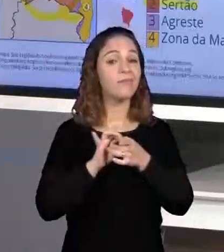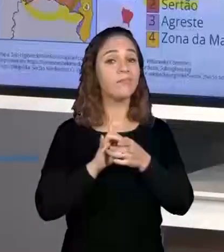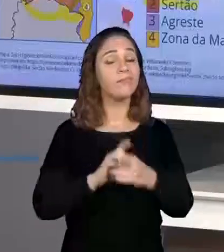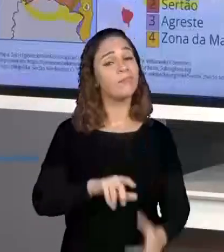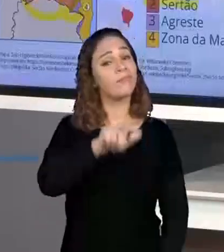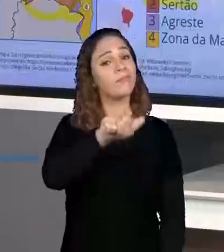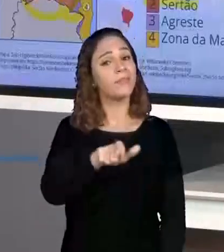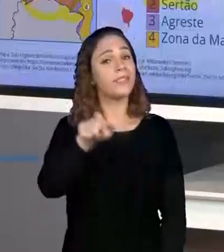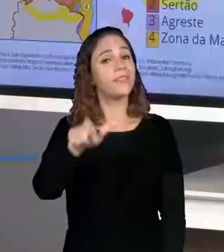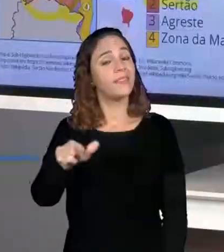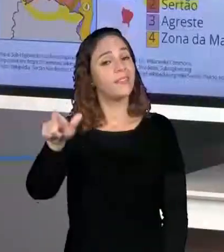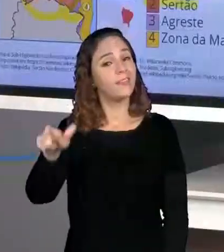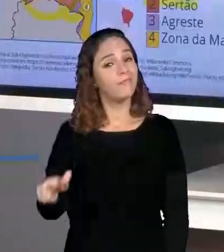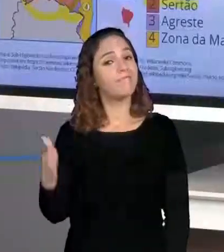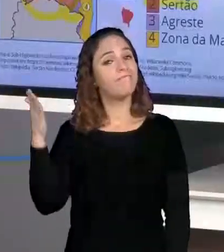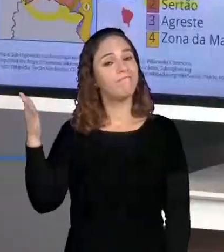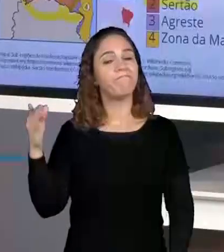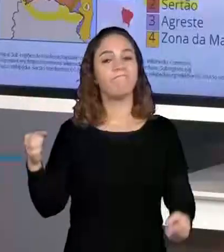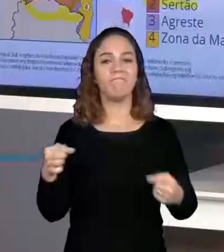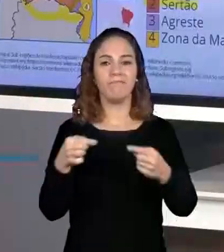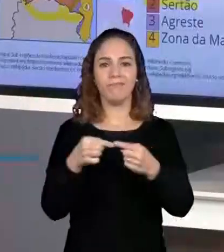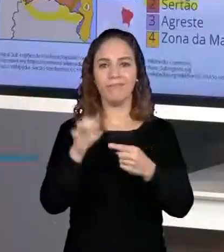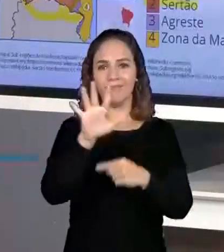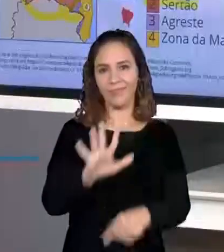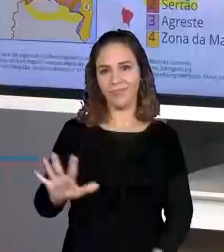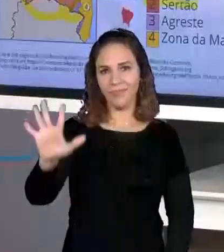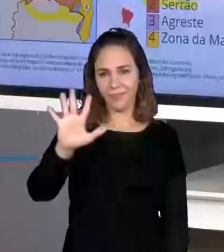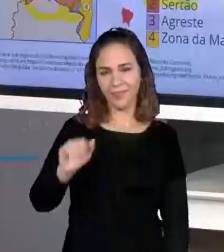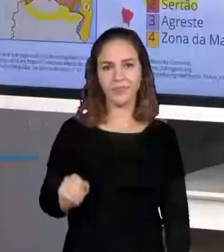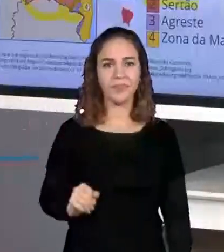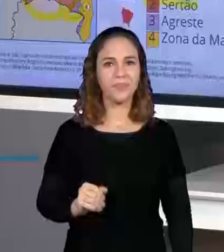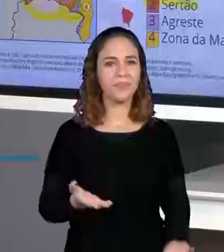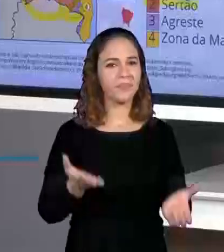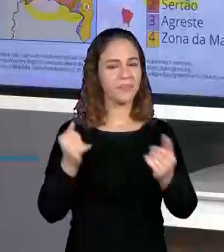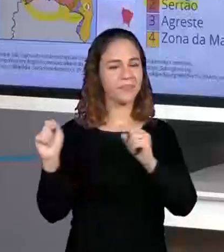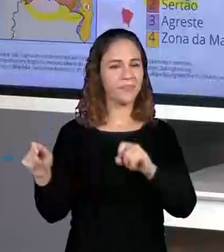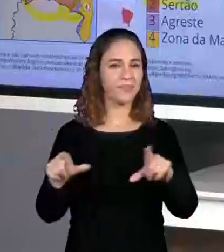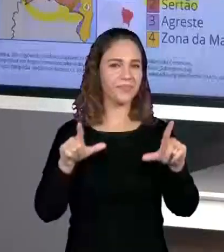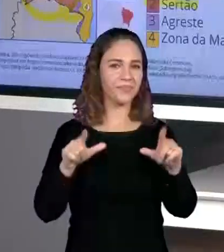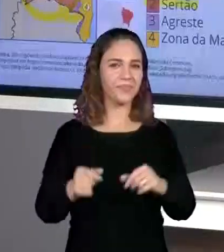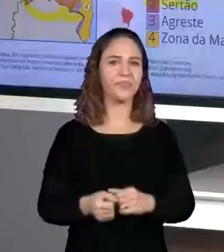pessoas a partir desse território. Vem comigo, vamos na tela.